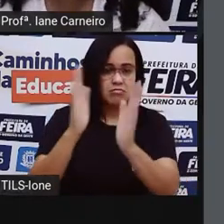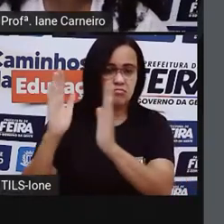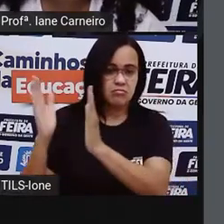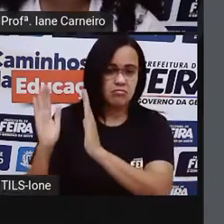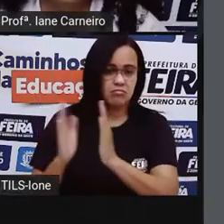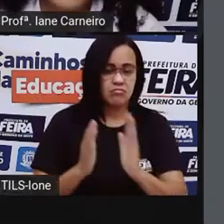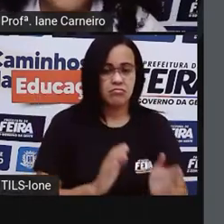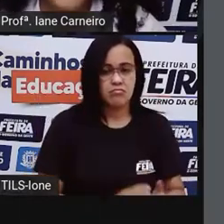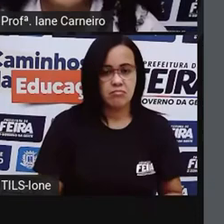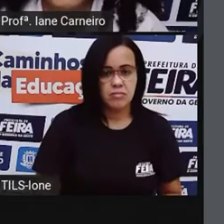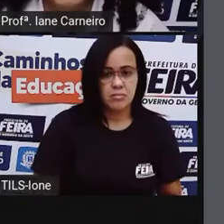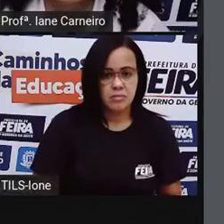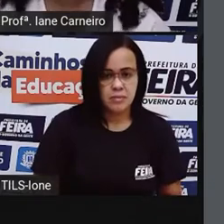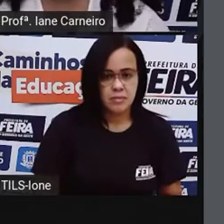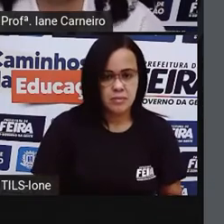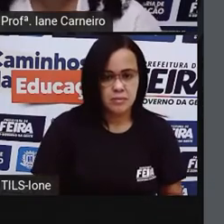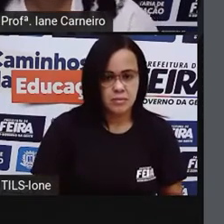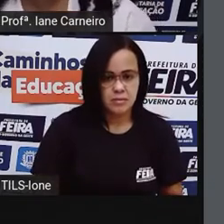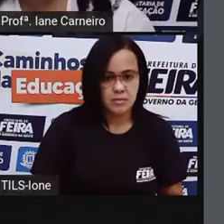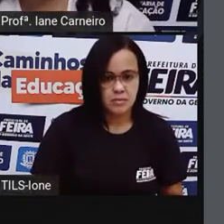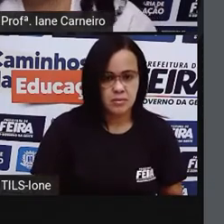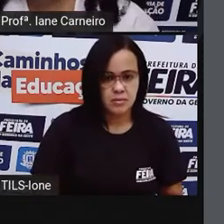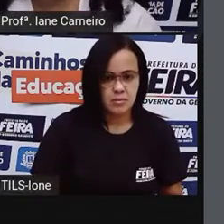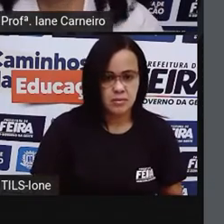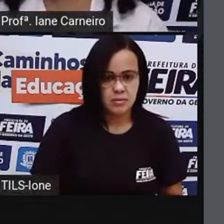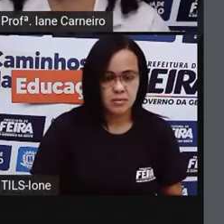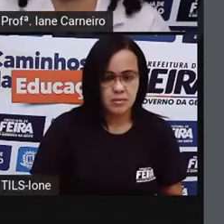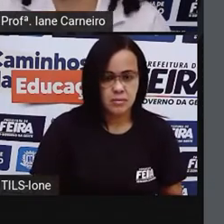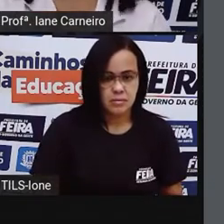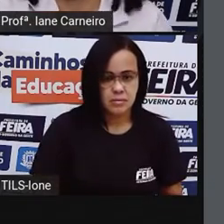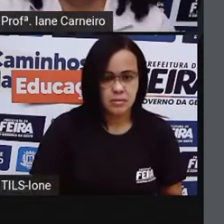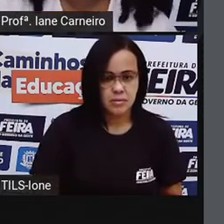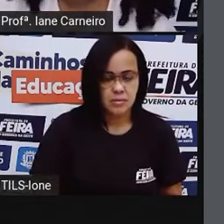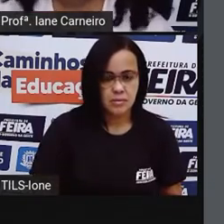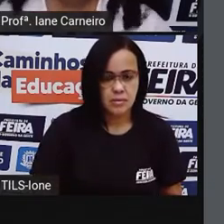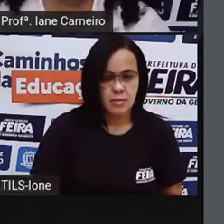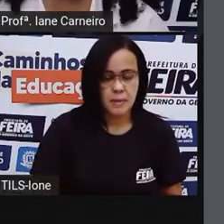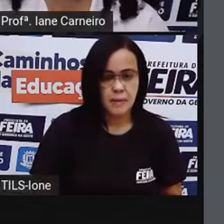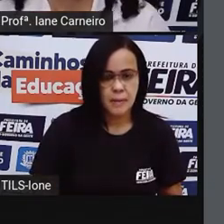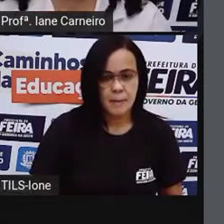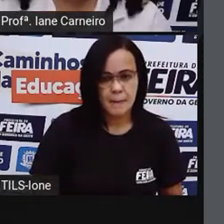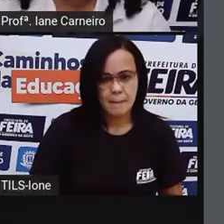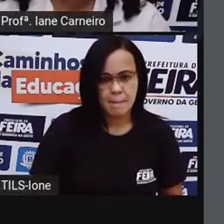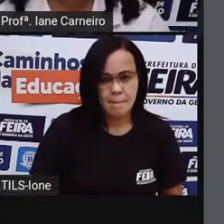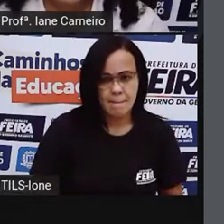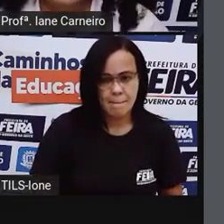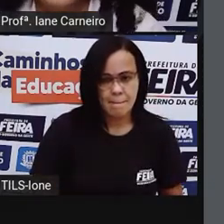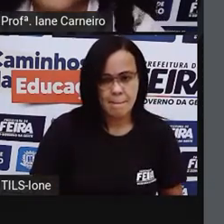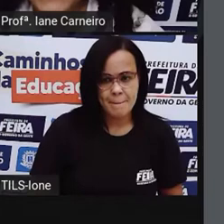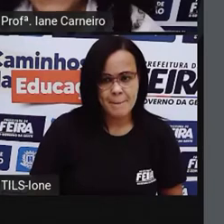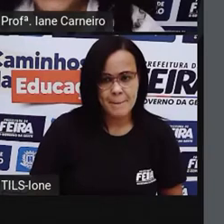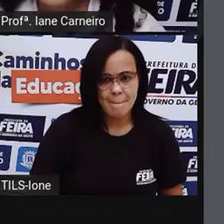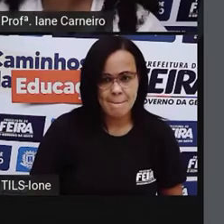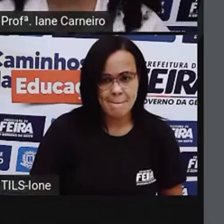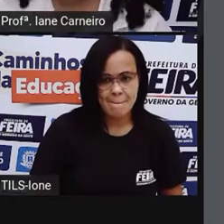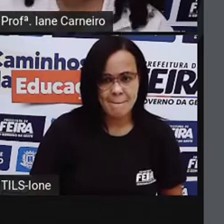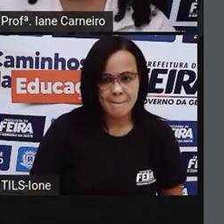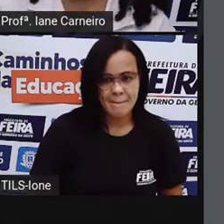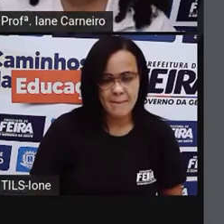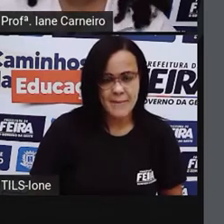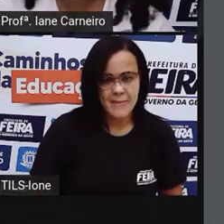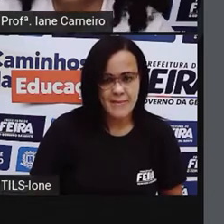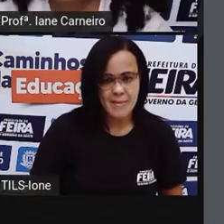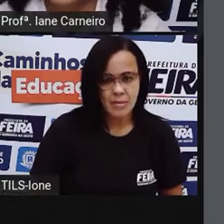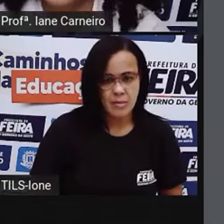Isto dizia a família e diziam os empregados, né? Ficar sentadinho a ler no